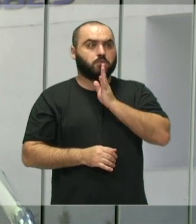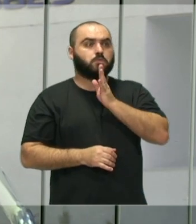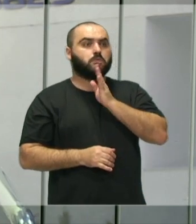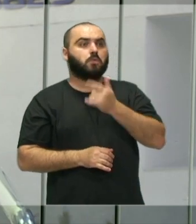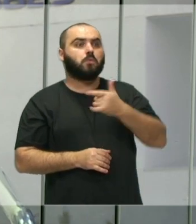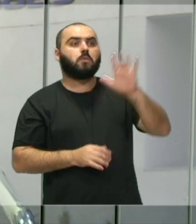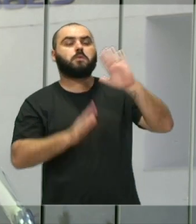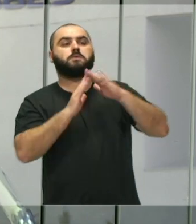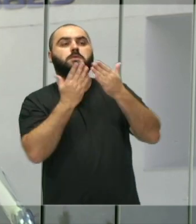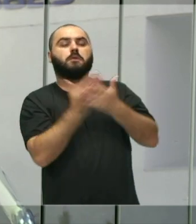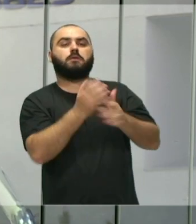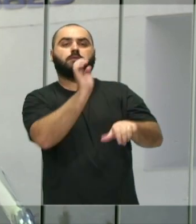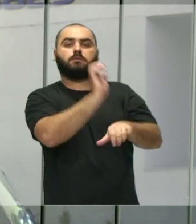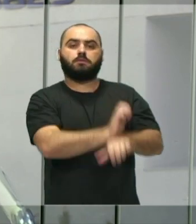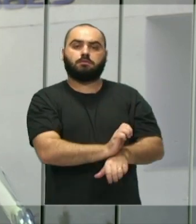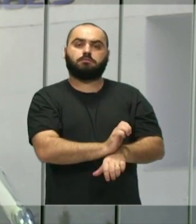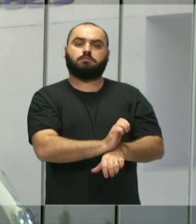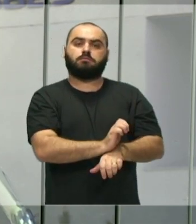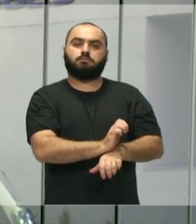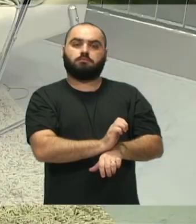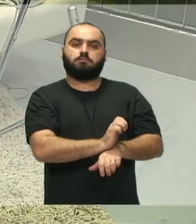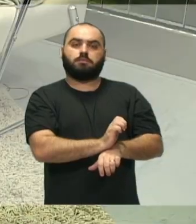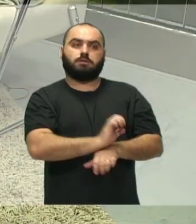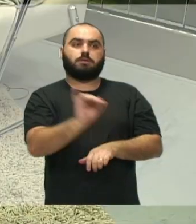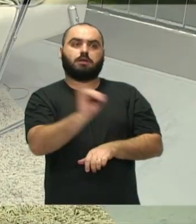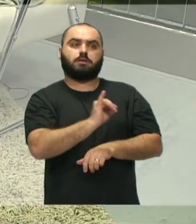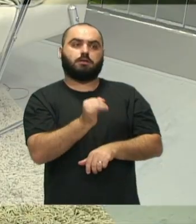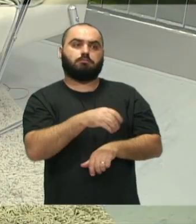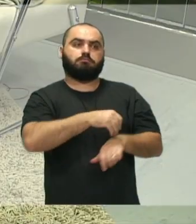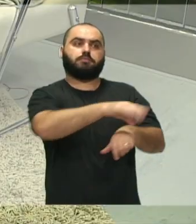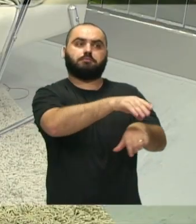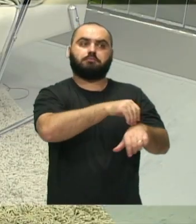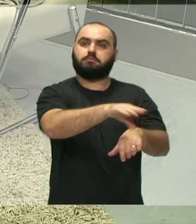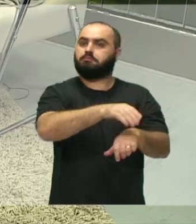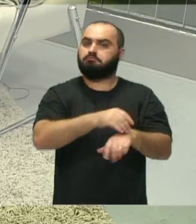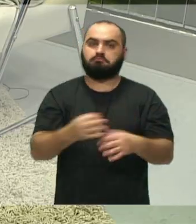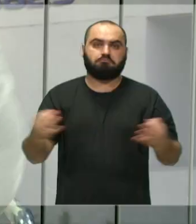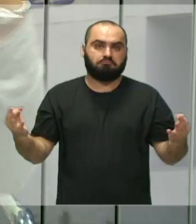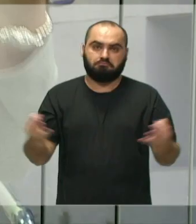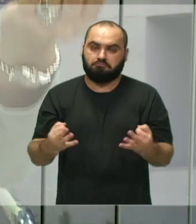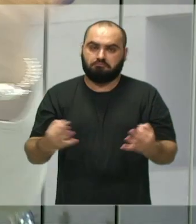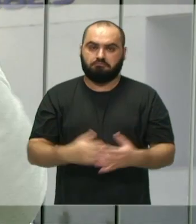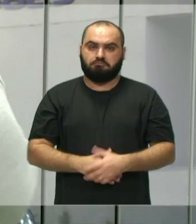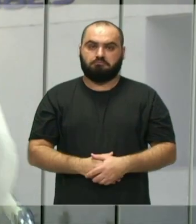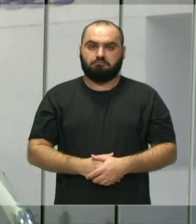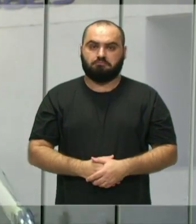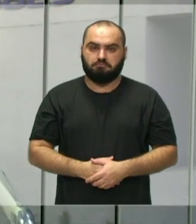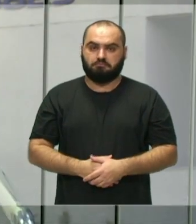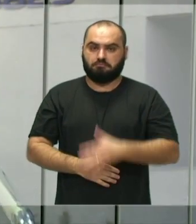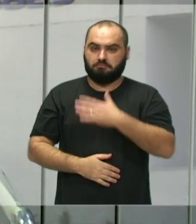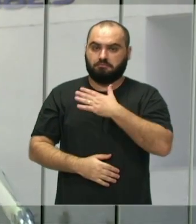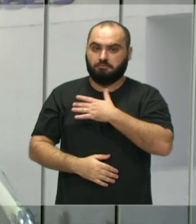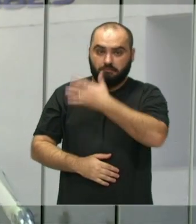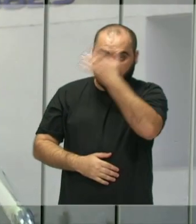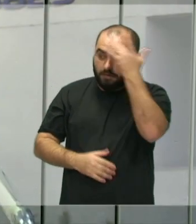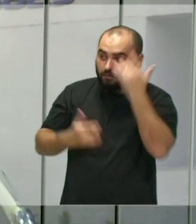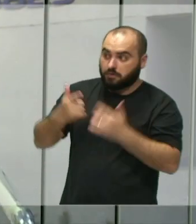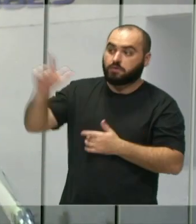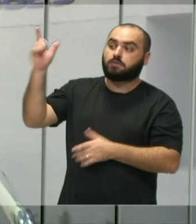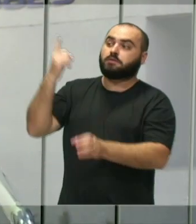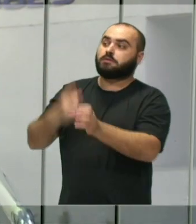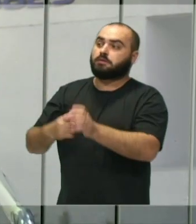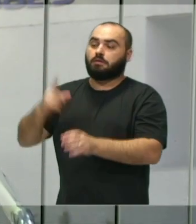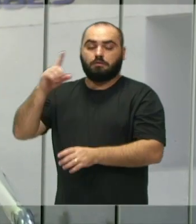Estado que dê o que a nossa escola está lá. A nossa escola é impressionante. Amigas e minhas de outras cidades escutam falar e ficam